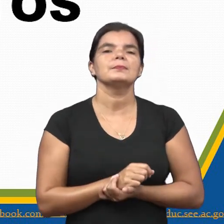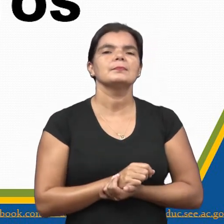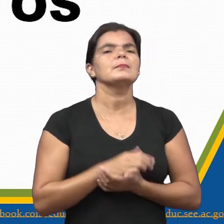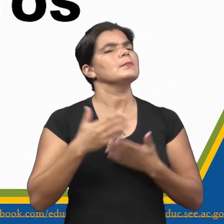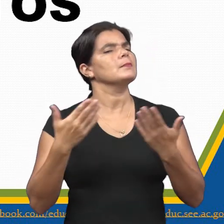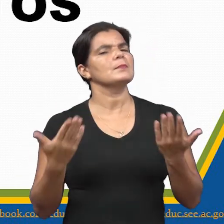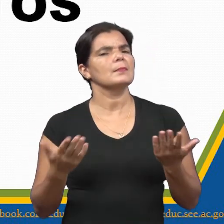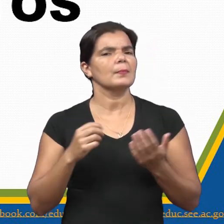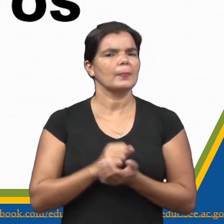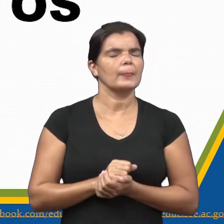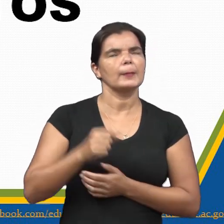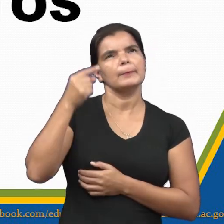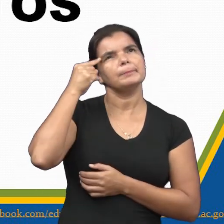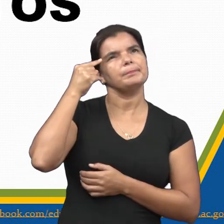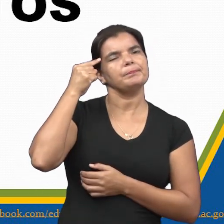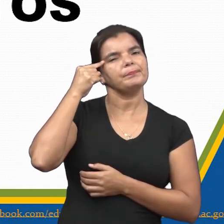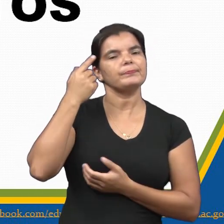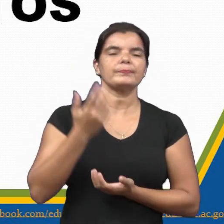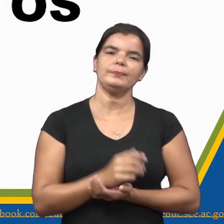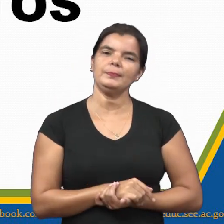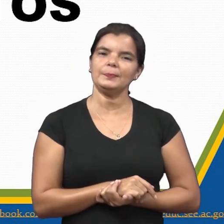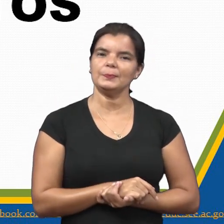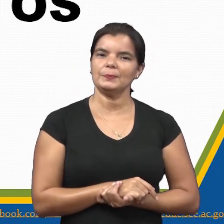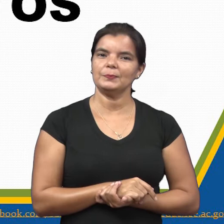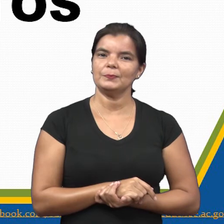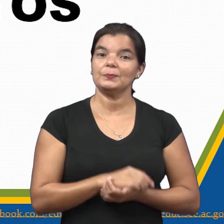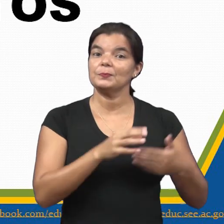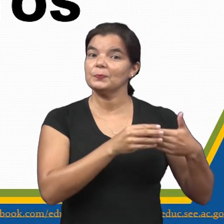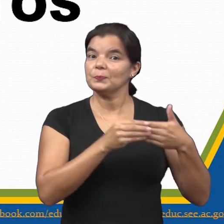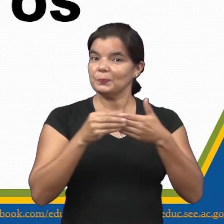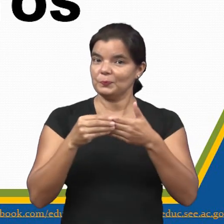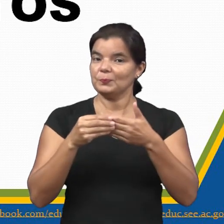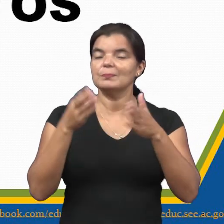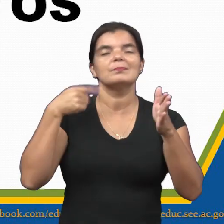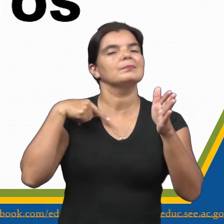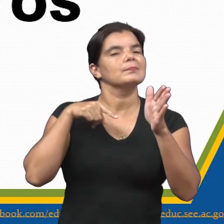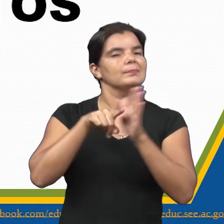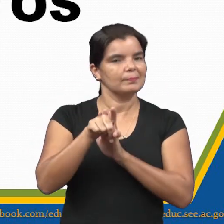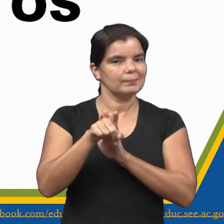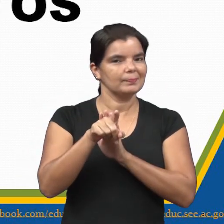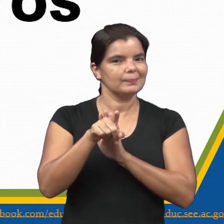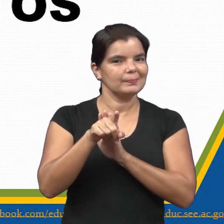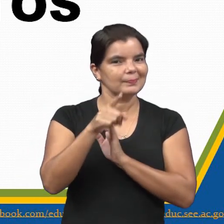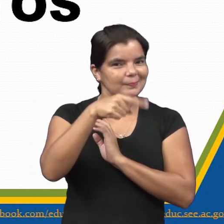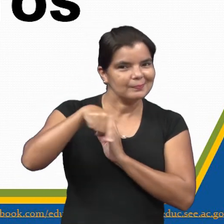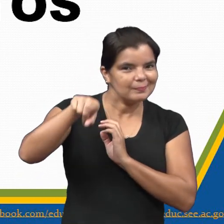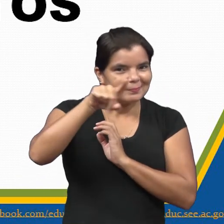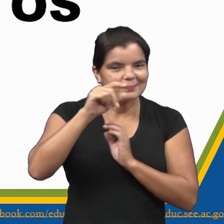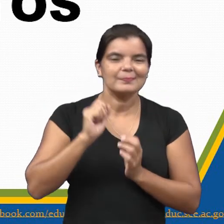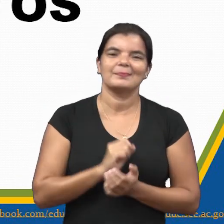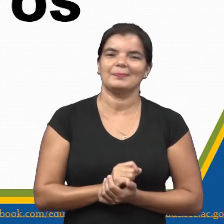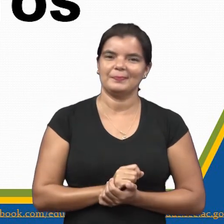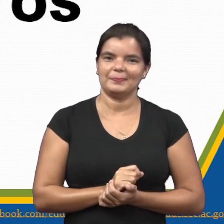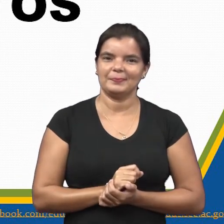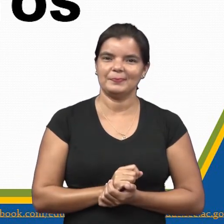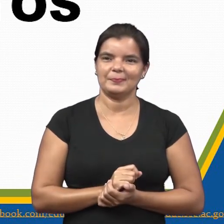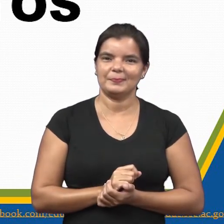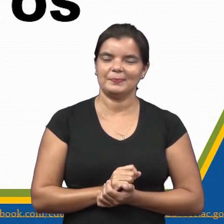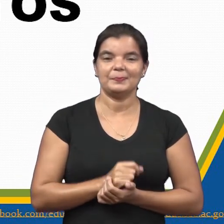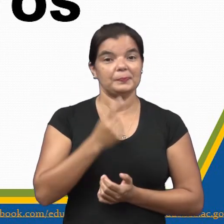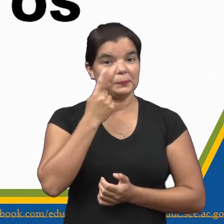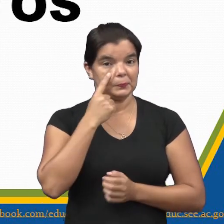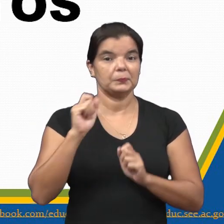E aí, pensando nisso, eu trouxe uma perguntinha para vocês. Continue